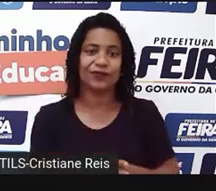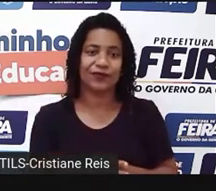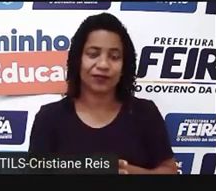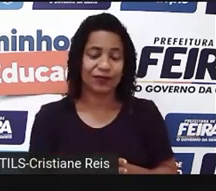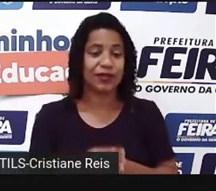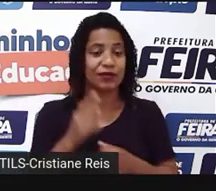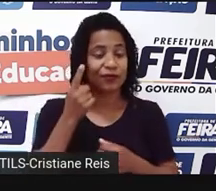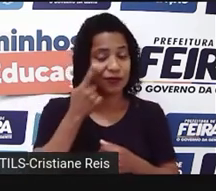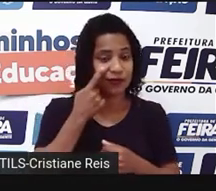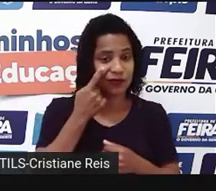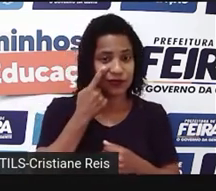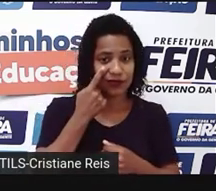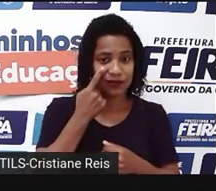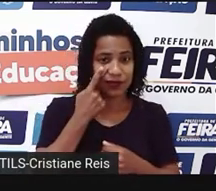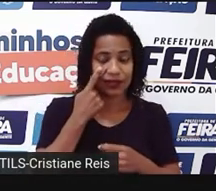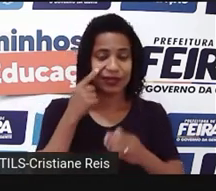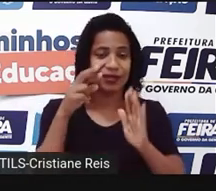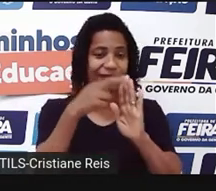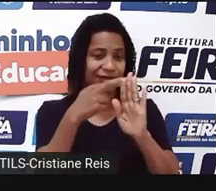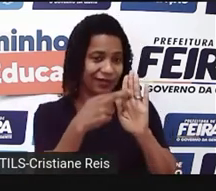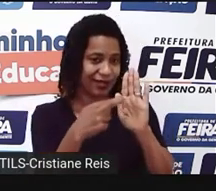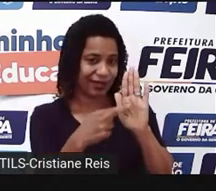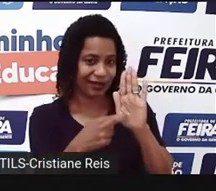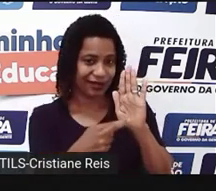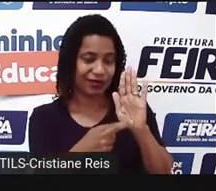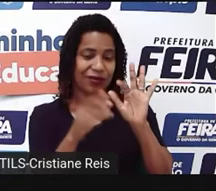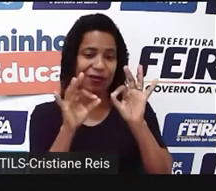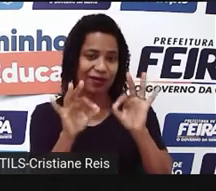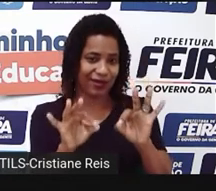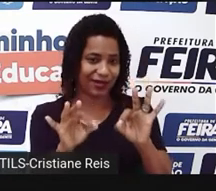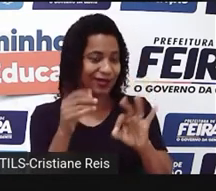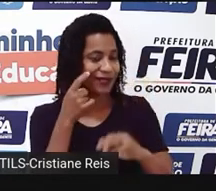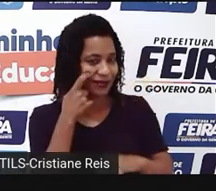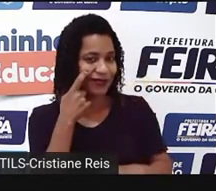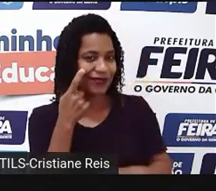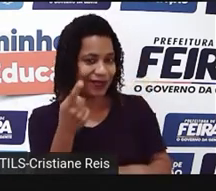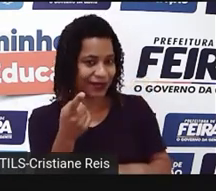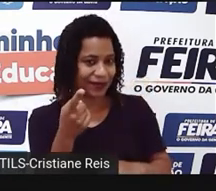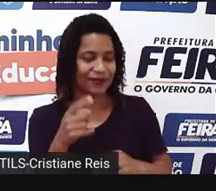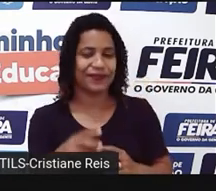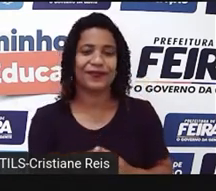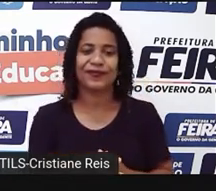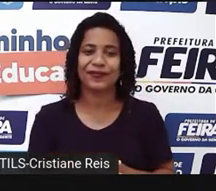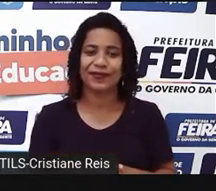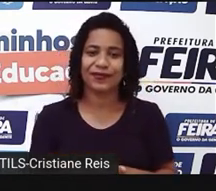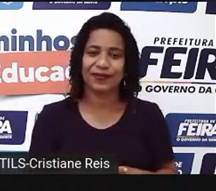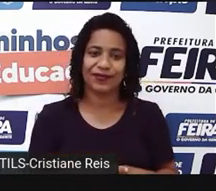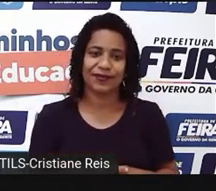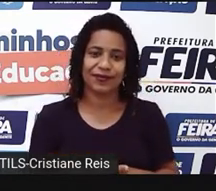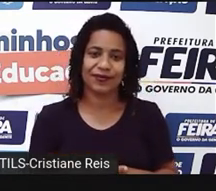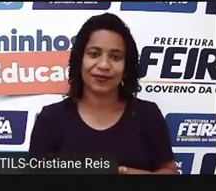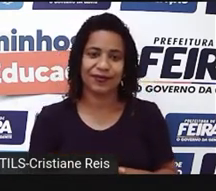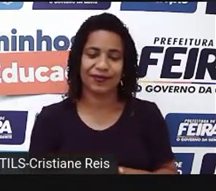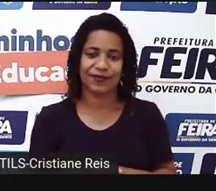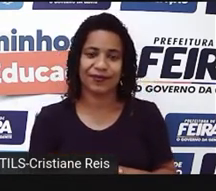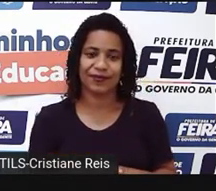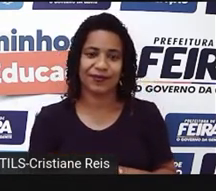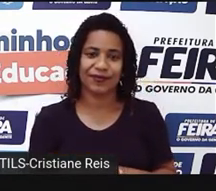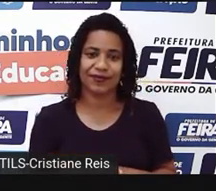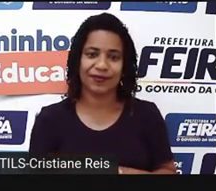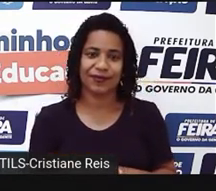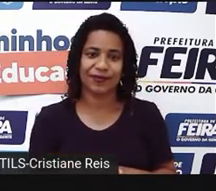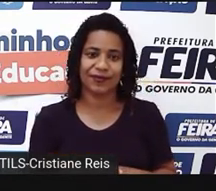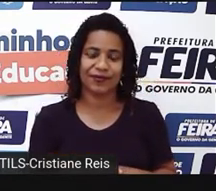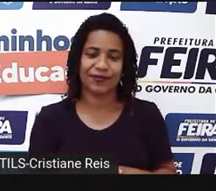-la, ou melhor, associá-la às regras. Que estão expostas na tabela. estão Que